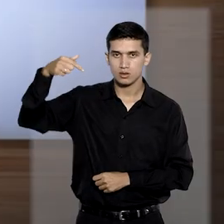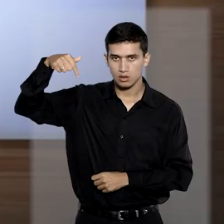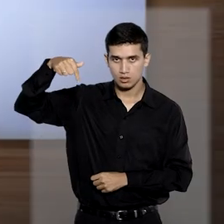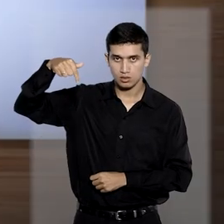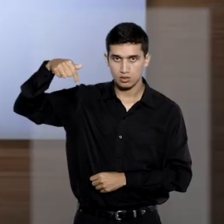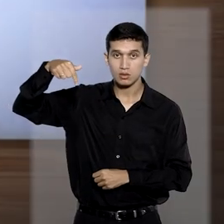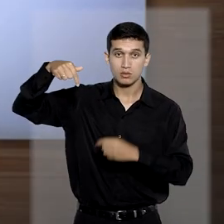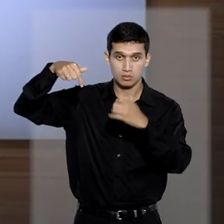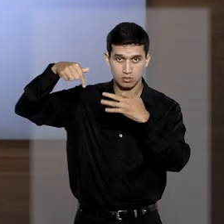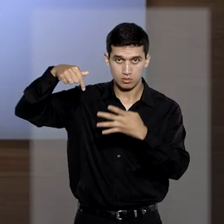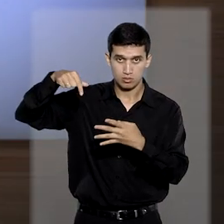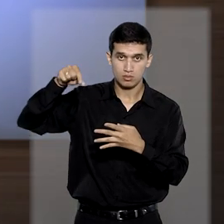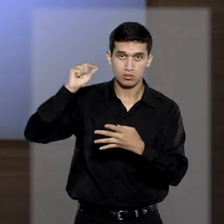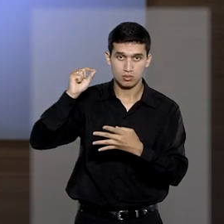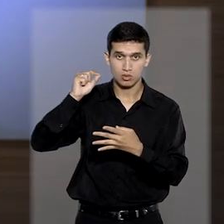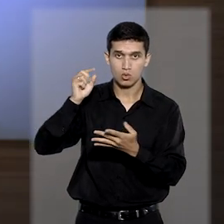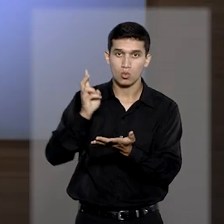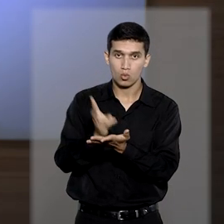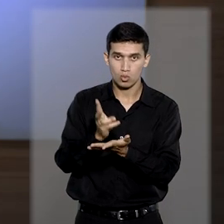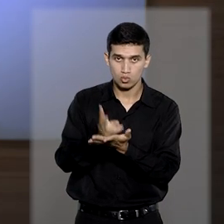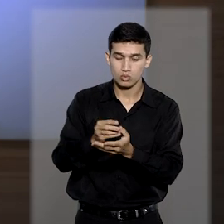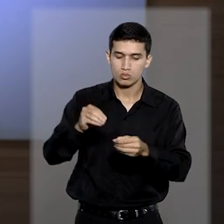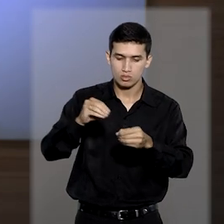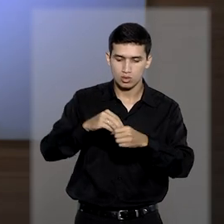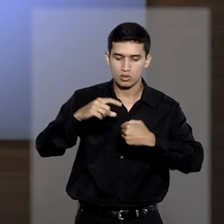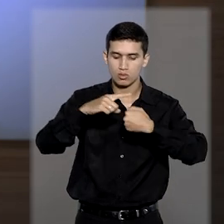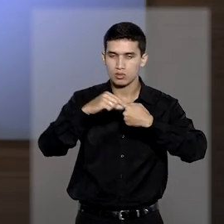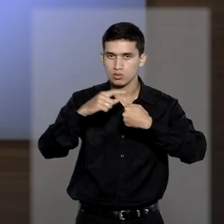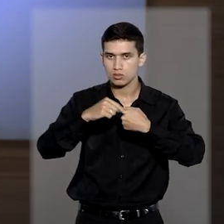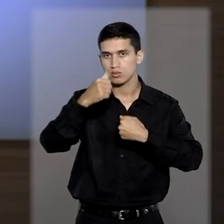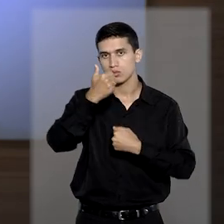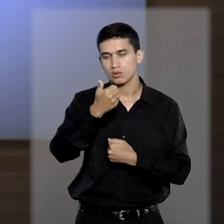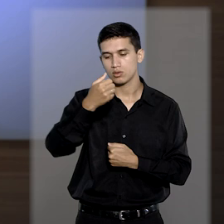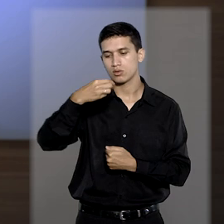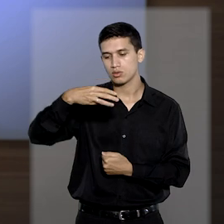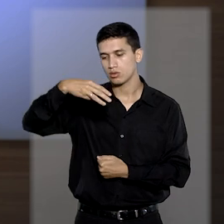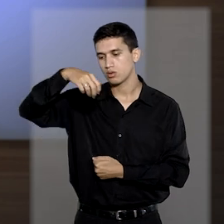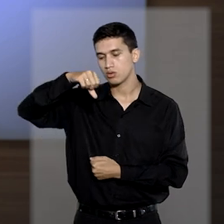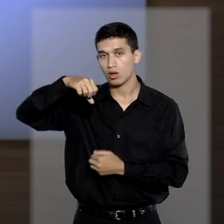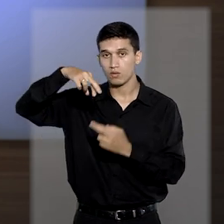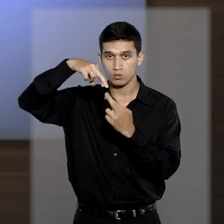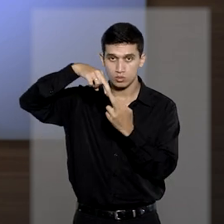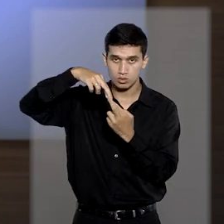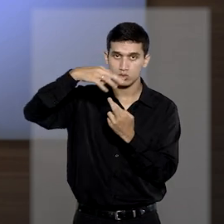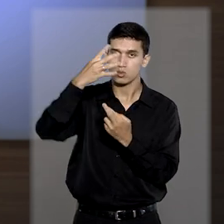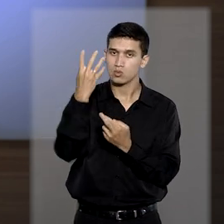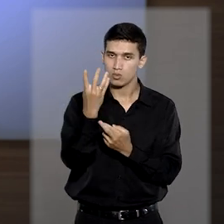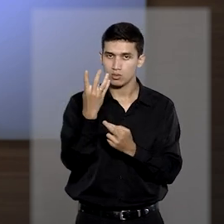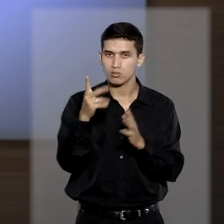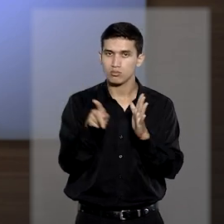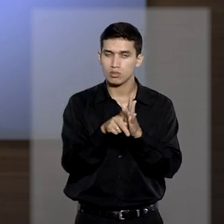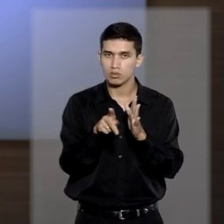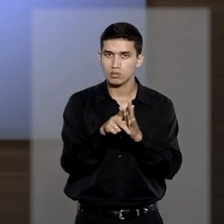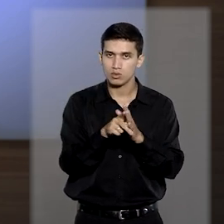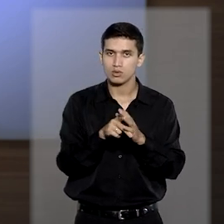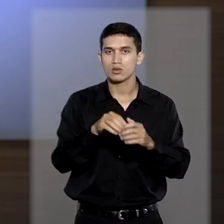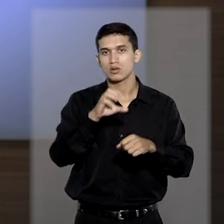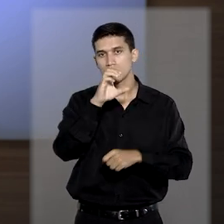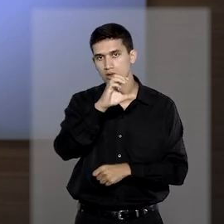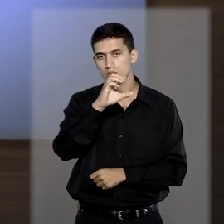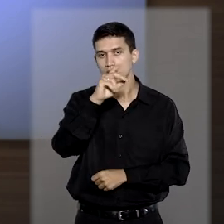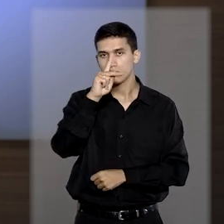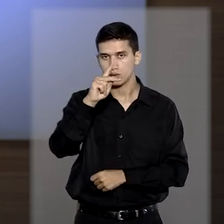consiste em definir se, com esteio no artigo 139, inciso 4 do Código de Processo Civil,